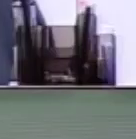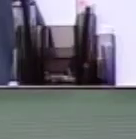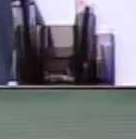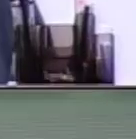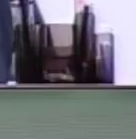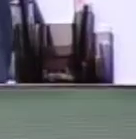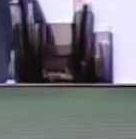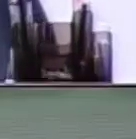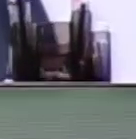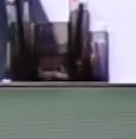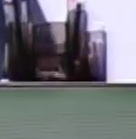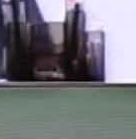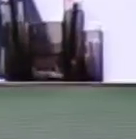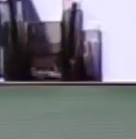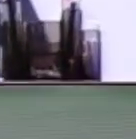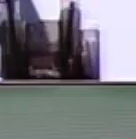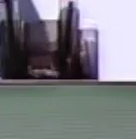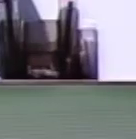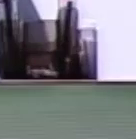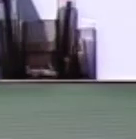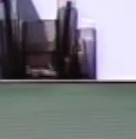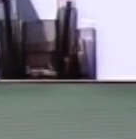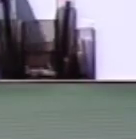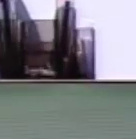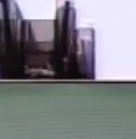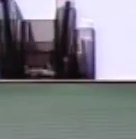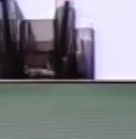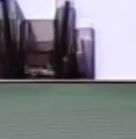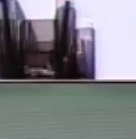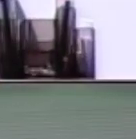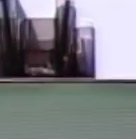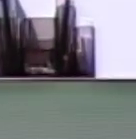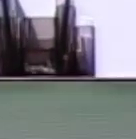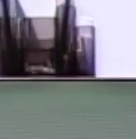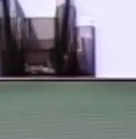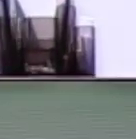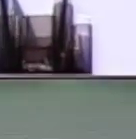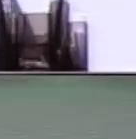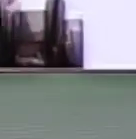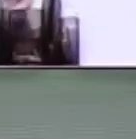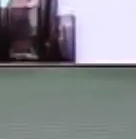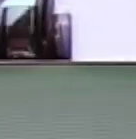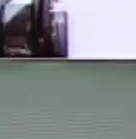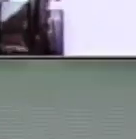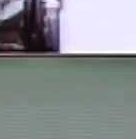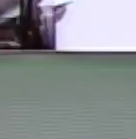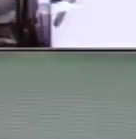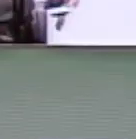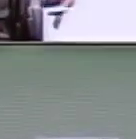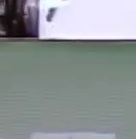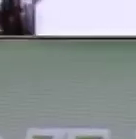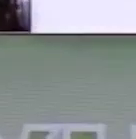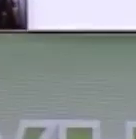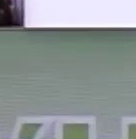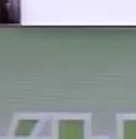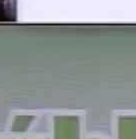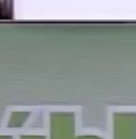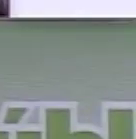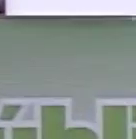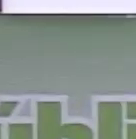Bom dia a todos, agradeço ao eminente ministro Marco Aurélio por suas cordiais palavras